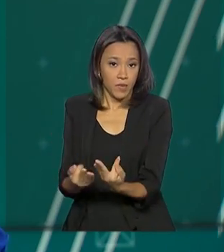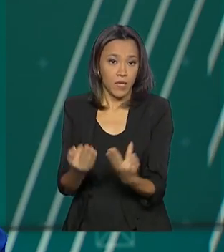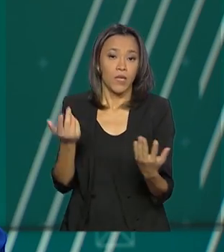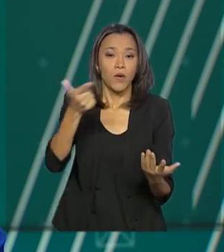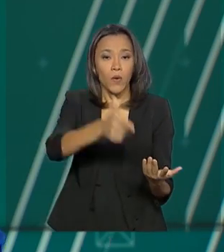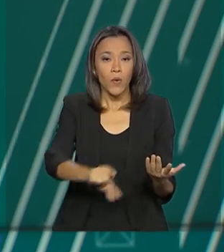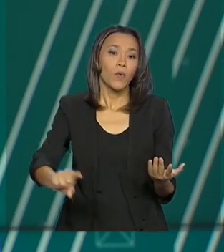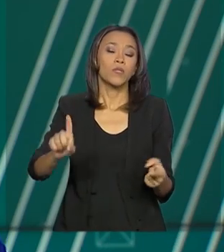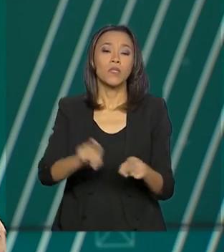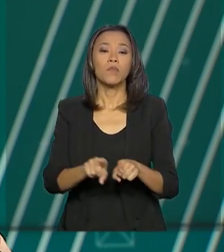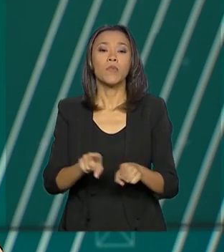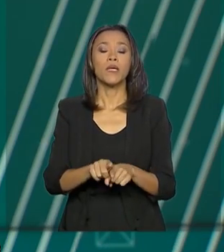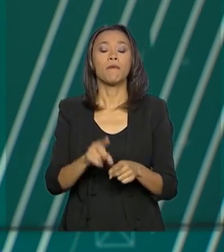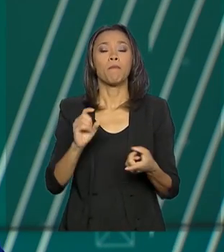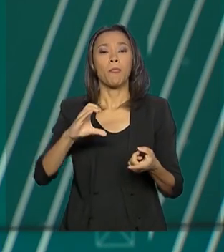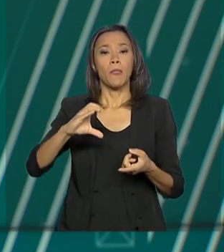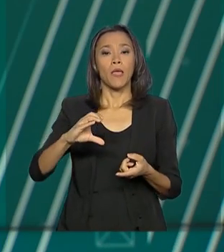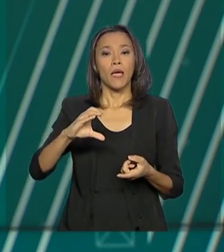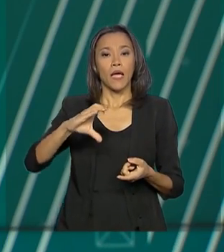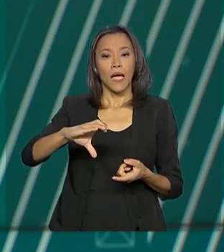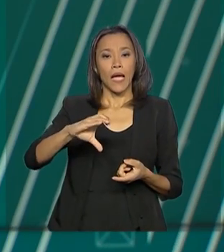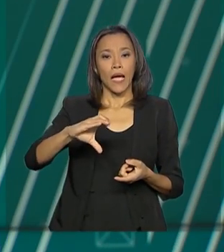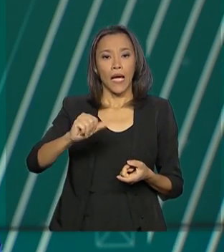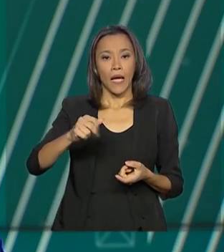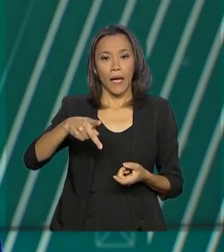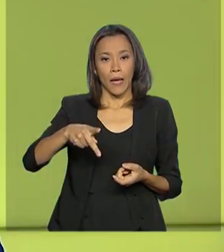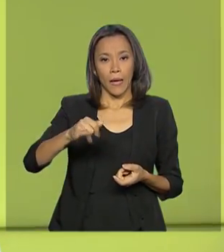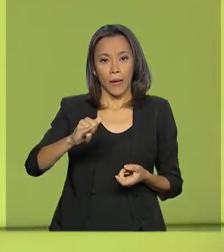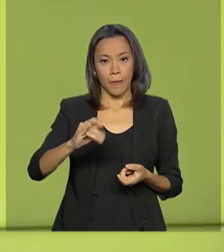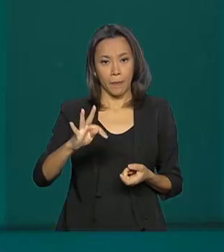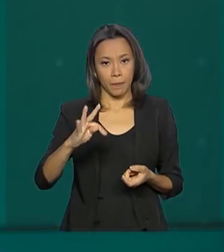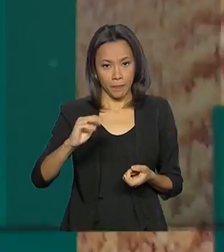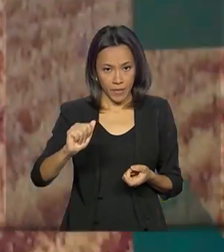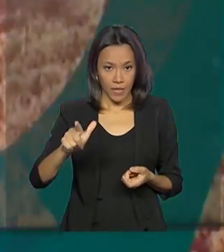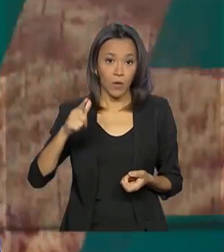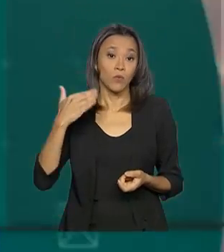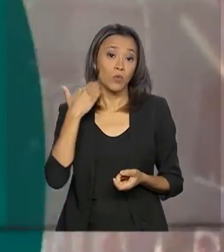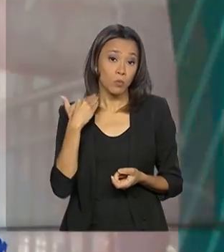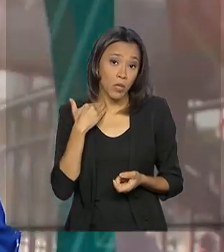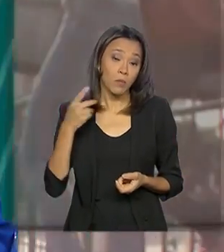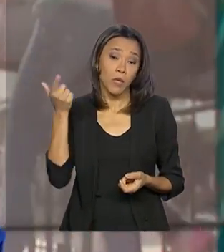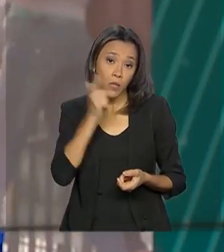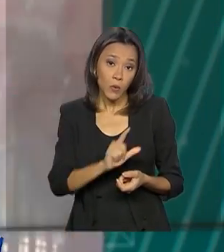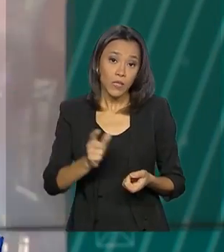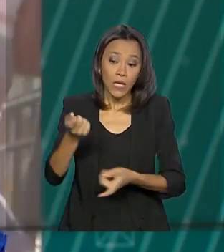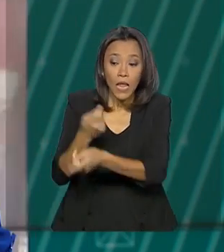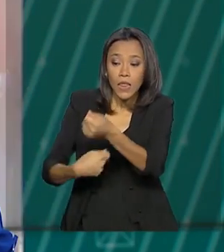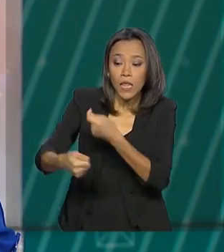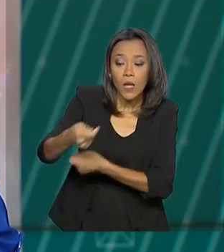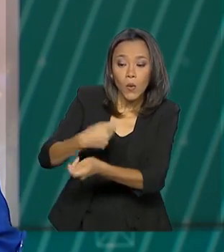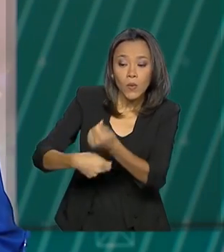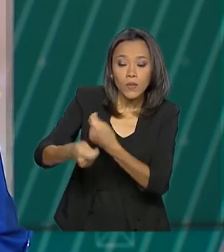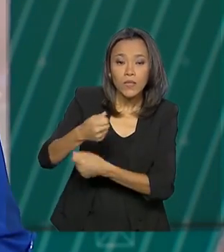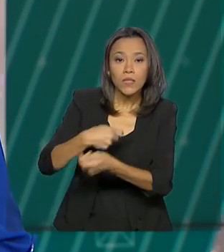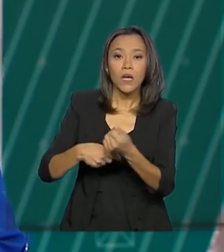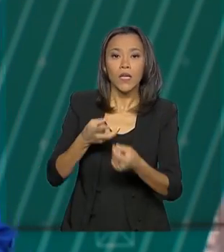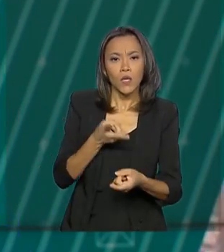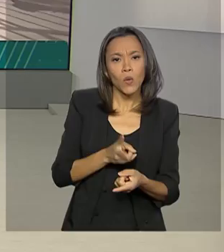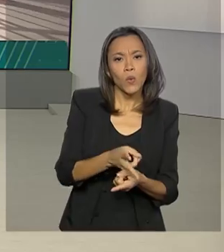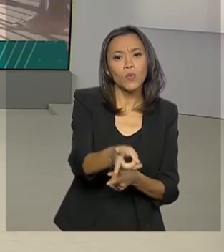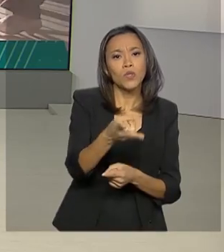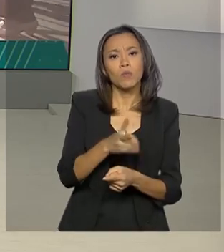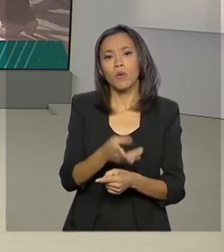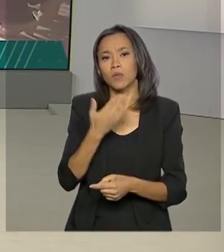utilização de capital dos bancos para que eles tenham melhores condições de renegociar e de manter o fluxo de concessão de crédito.